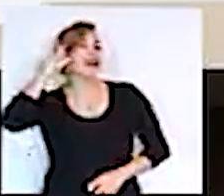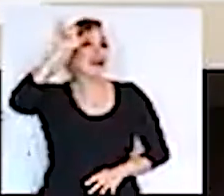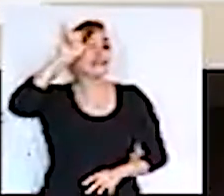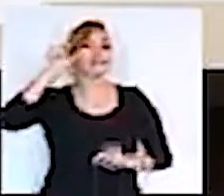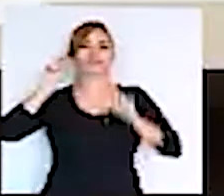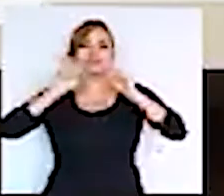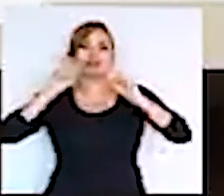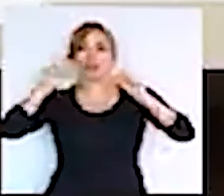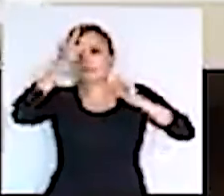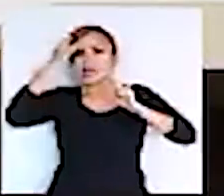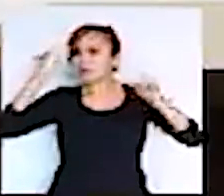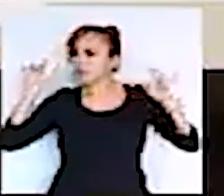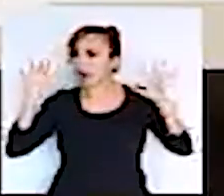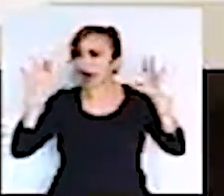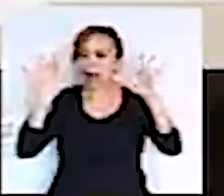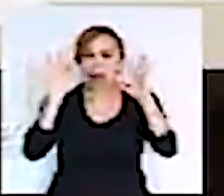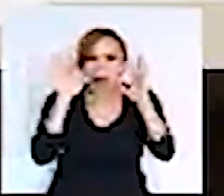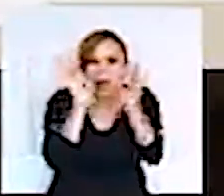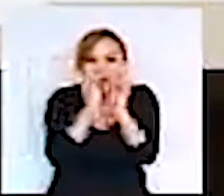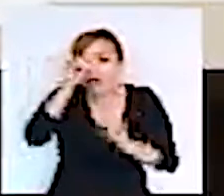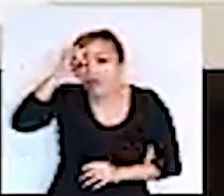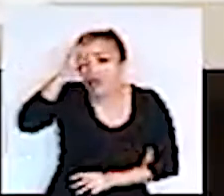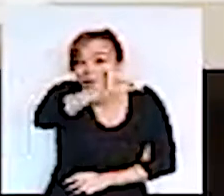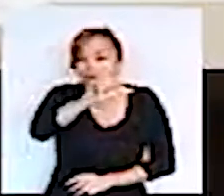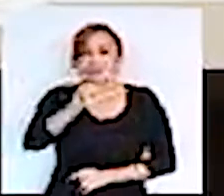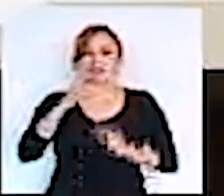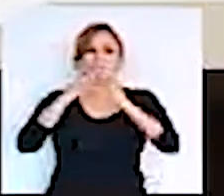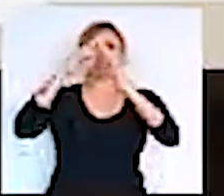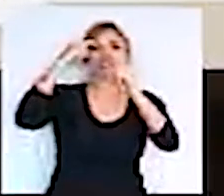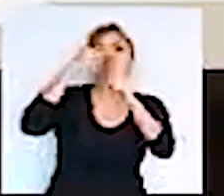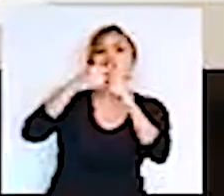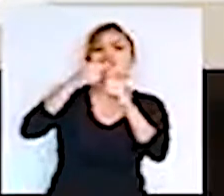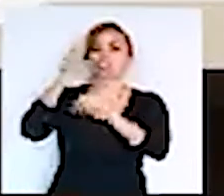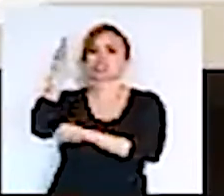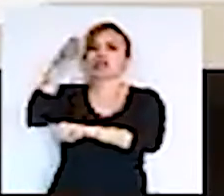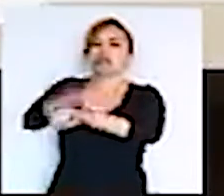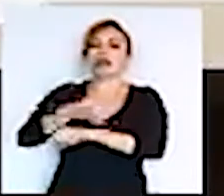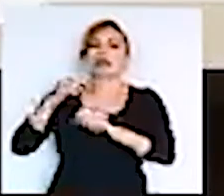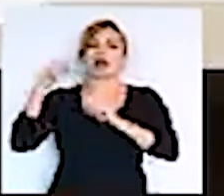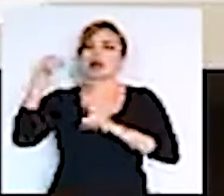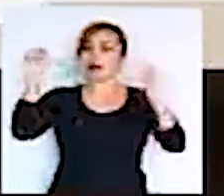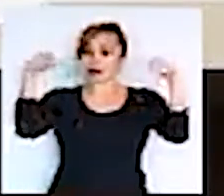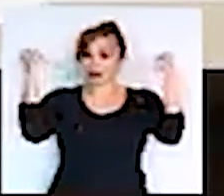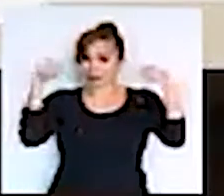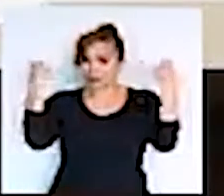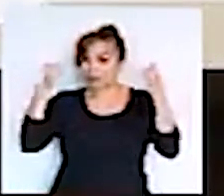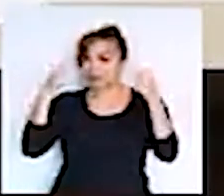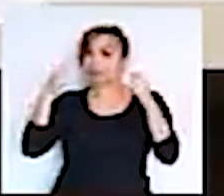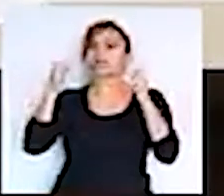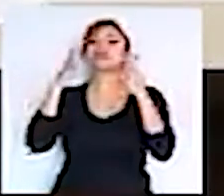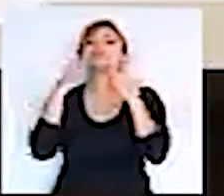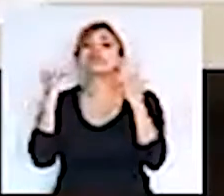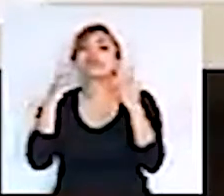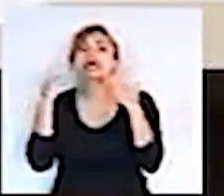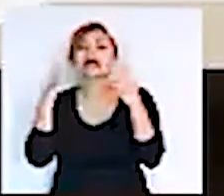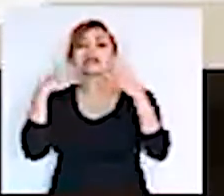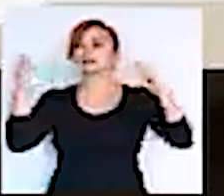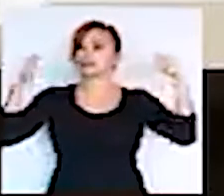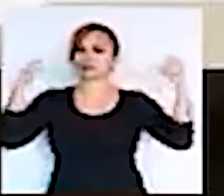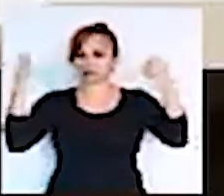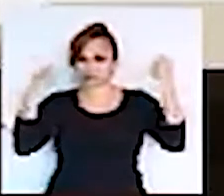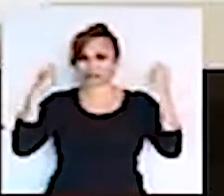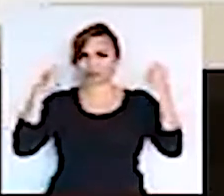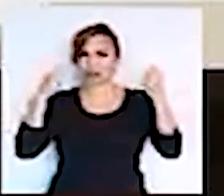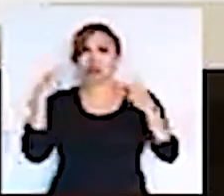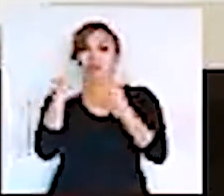aglomerar pessoas, não ir para as igrejas, para as academias, para as boates, cinema, teatro, e isso é extremamente importante, porque uma pessoa contaminada